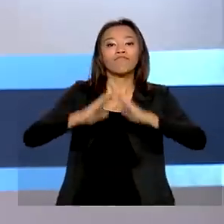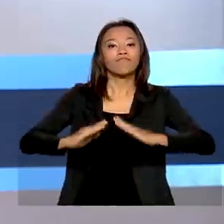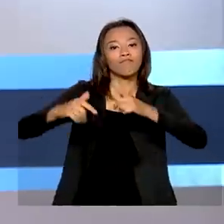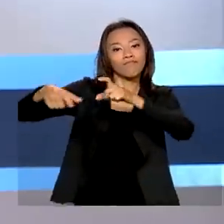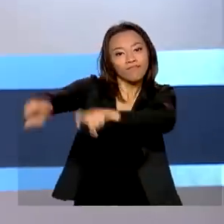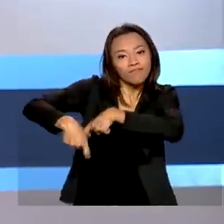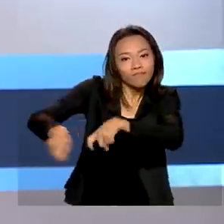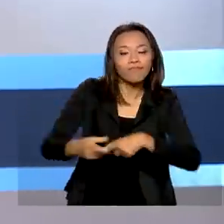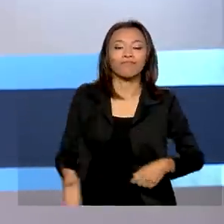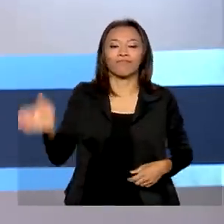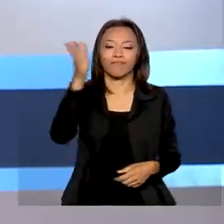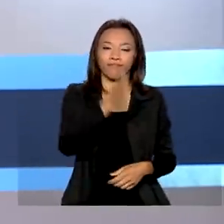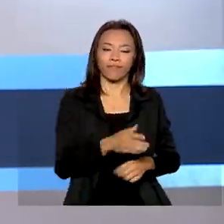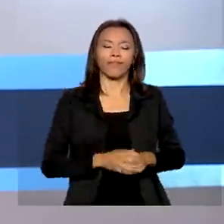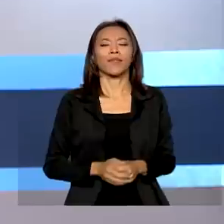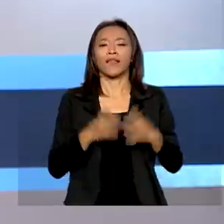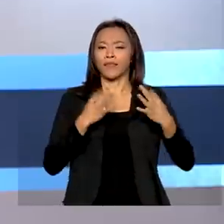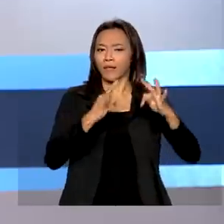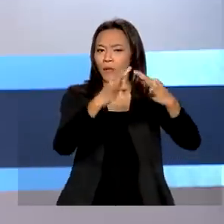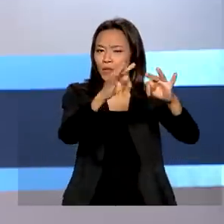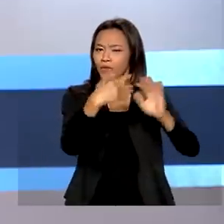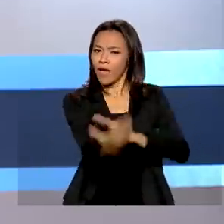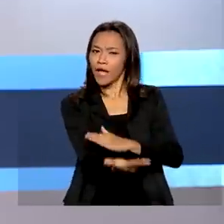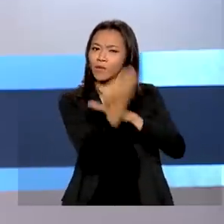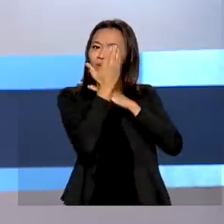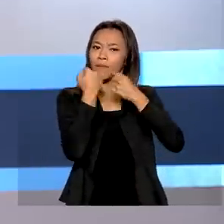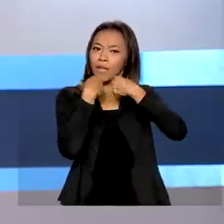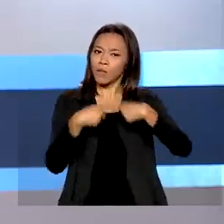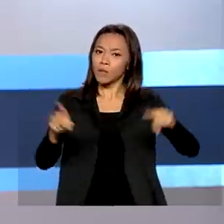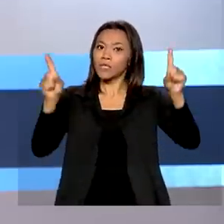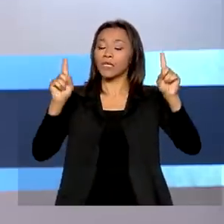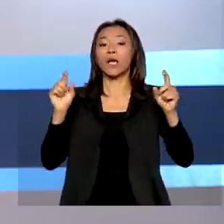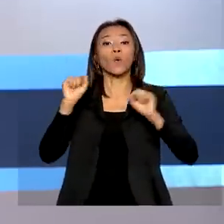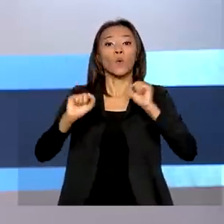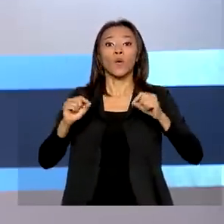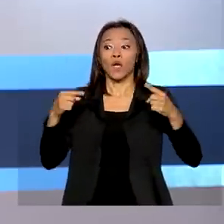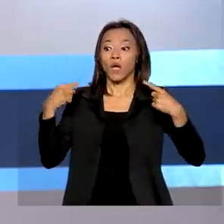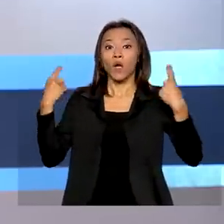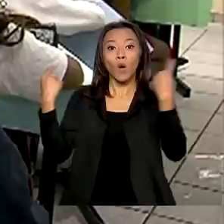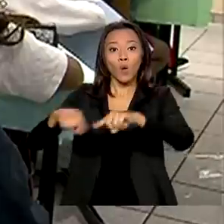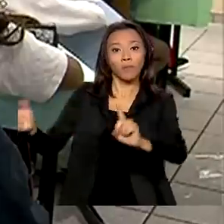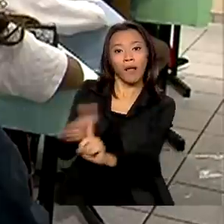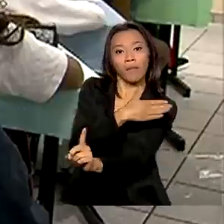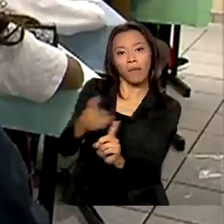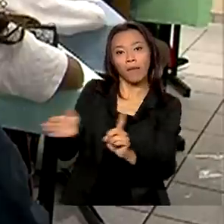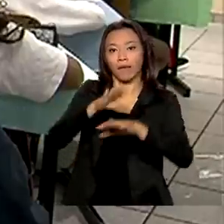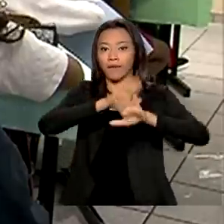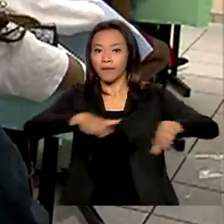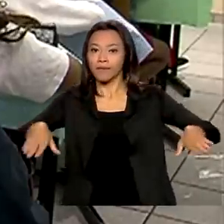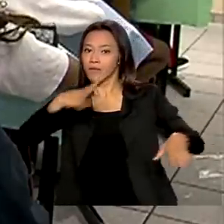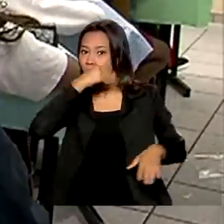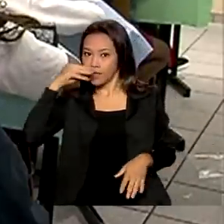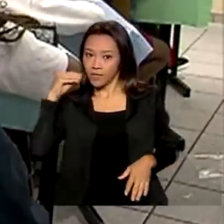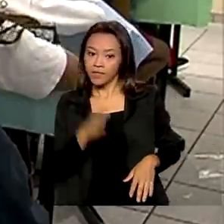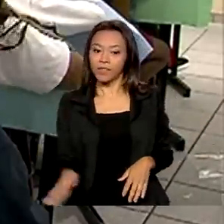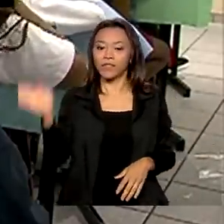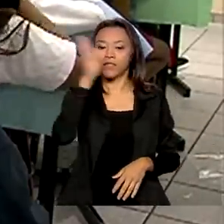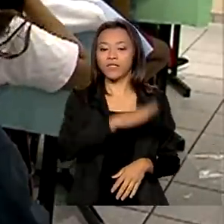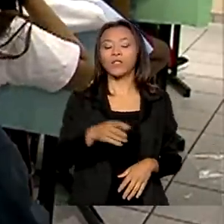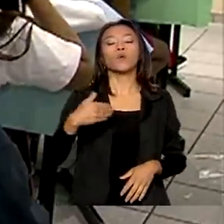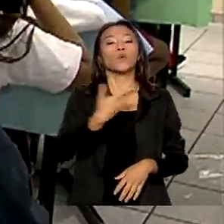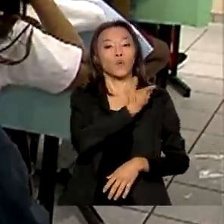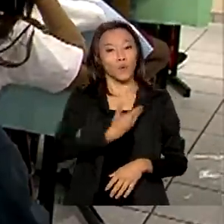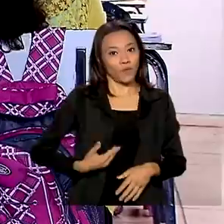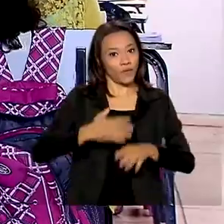A tecnologia vai ajudar nas denúncias de maus tratos contra crianças e adolescentes. Governo lança aplicativo e